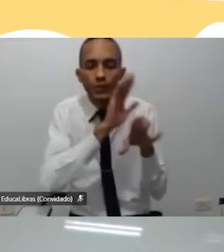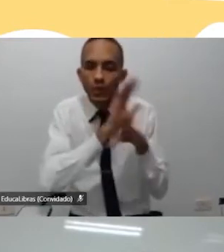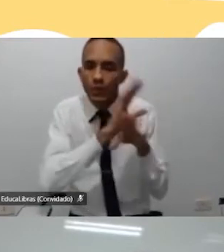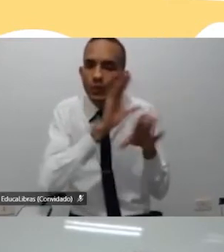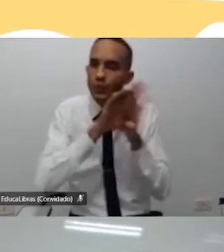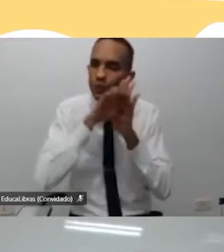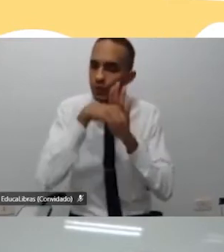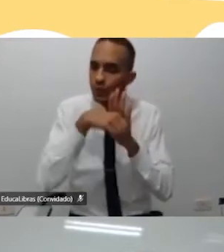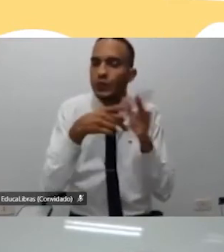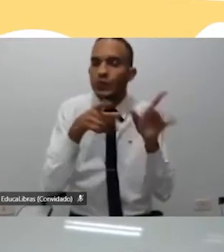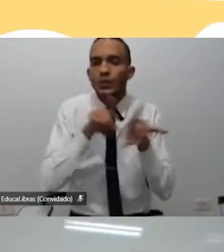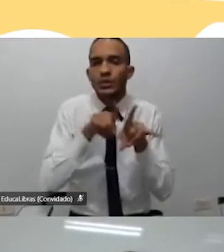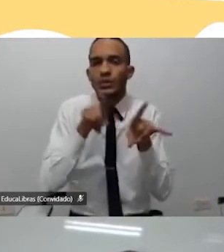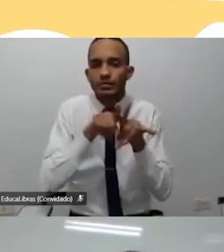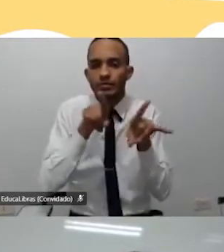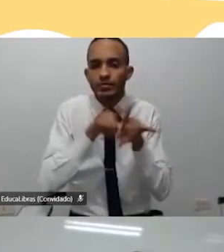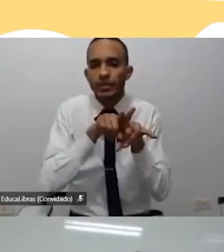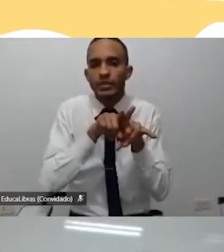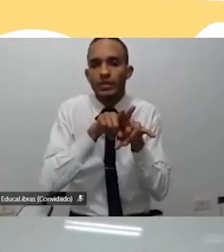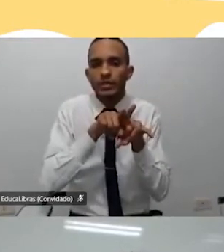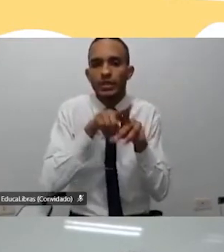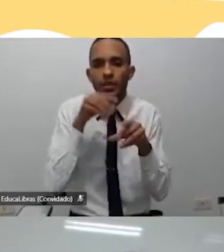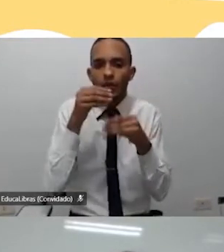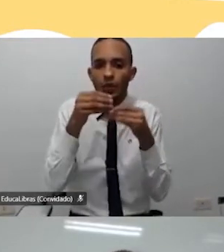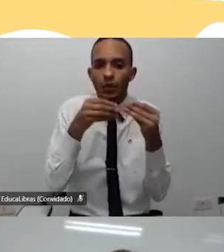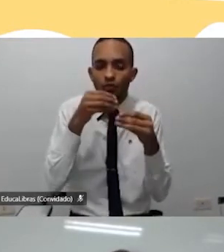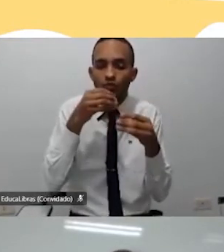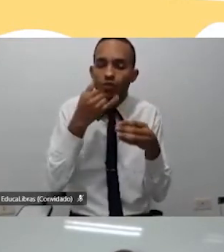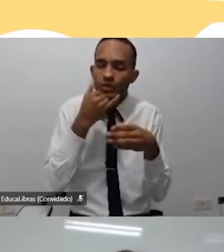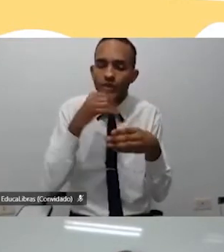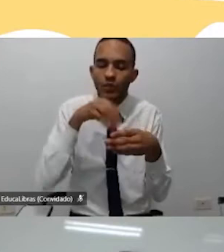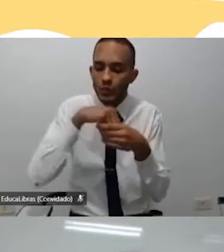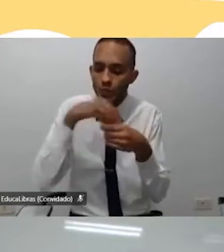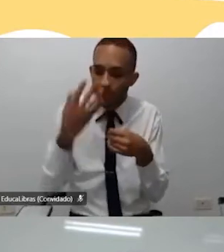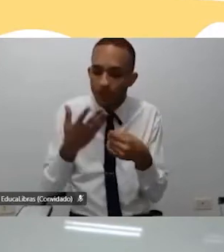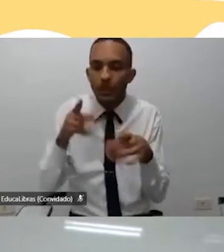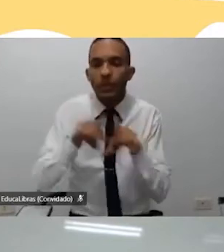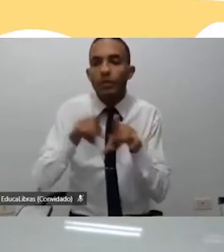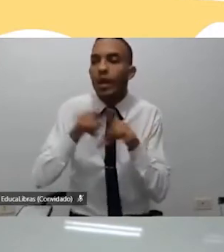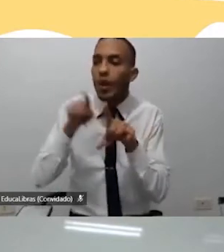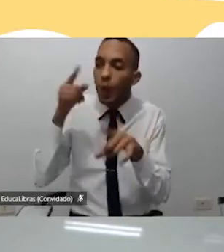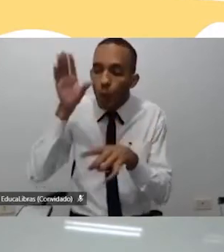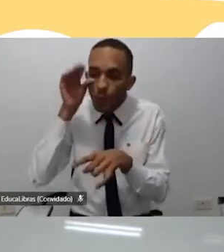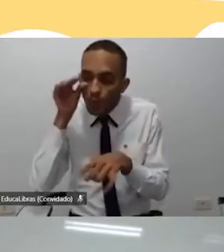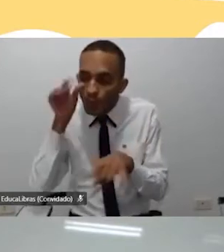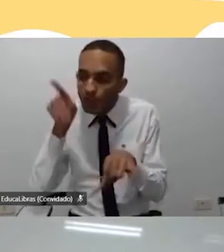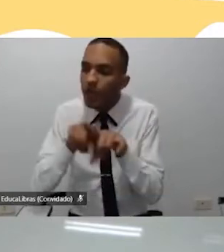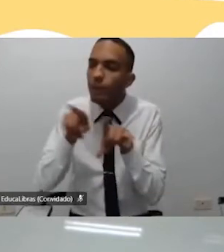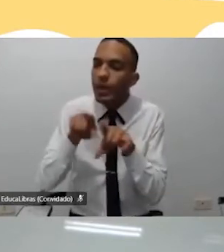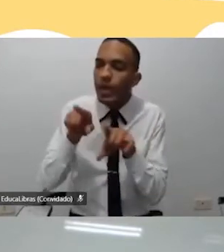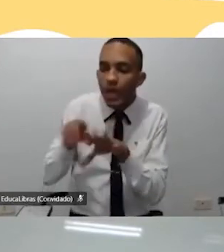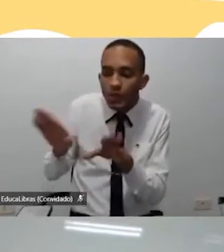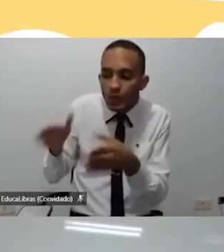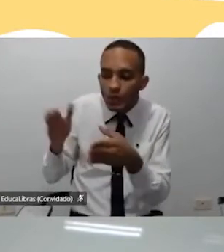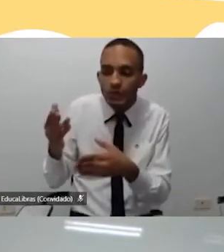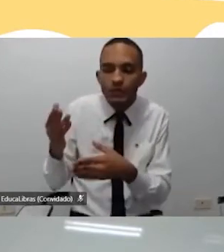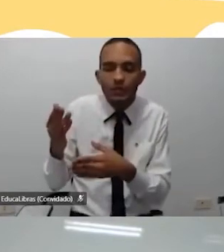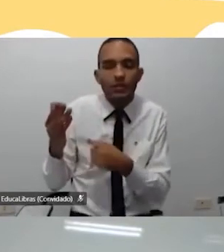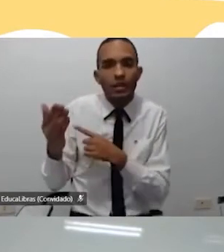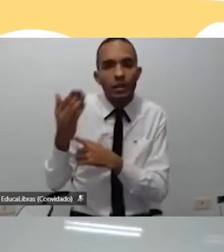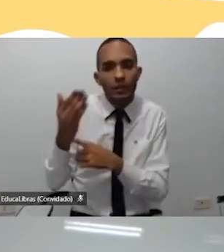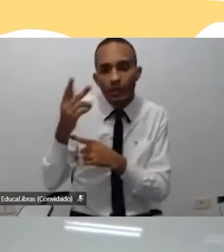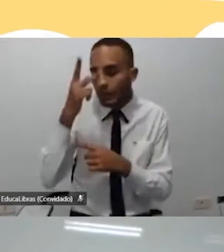um, para despertar o engajamento, para despertar a curiosidade, e despertar a curiosidade, é